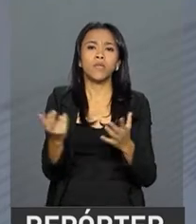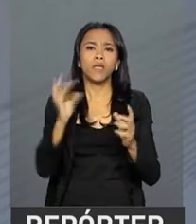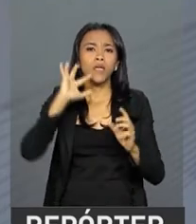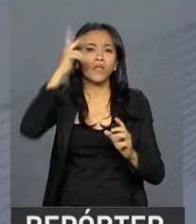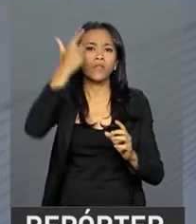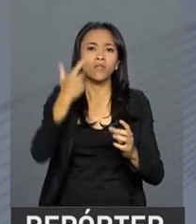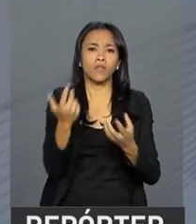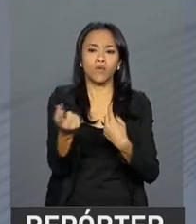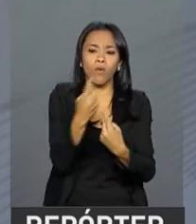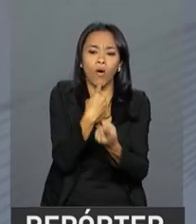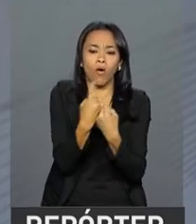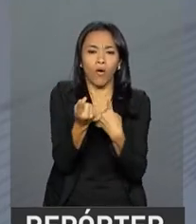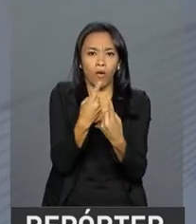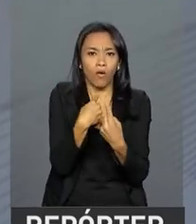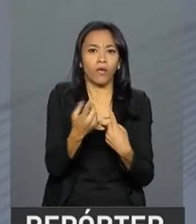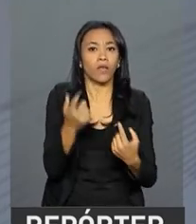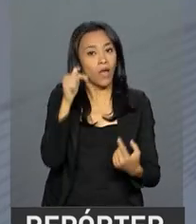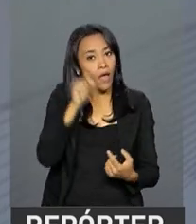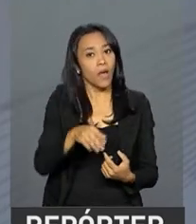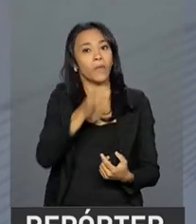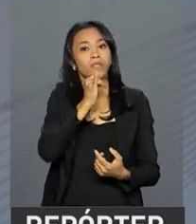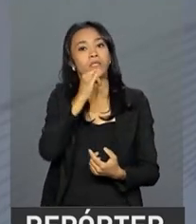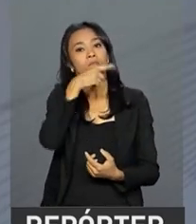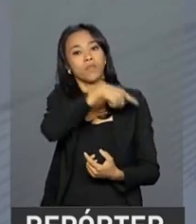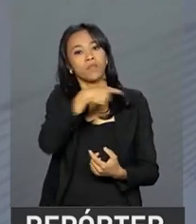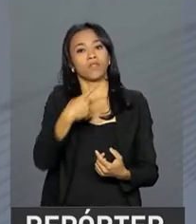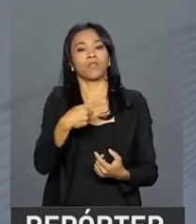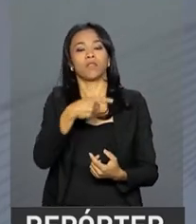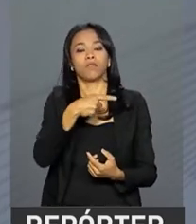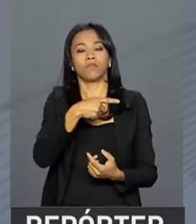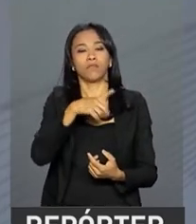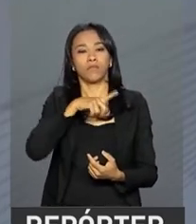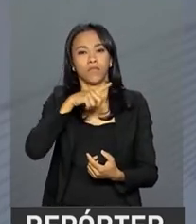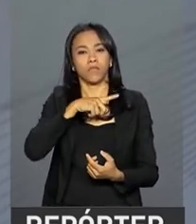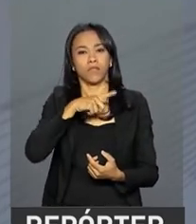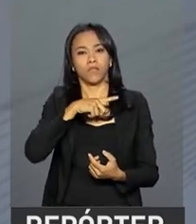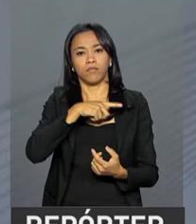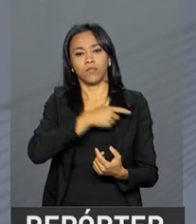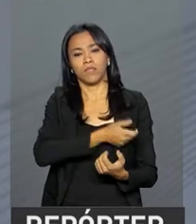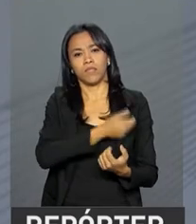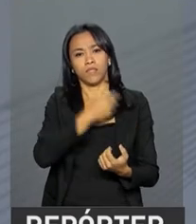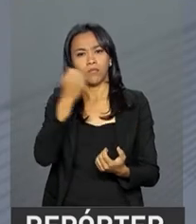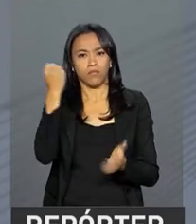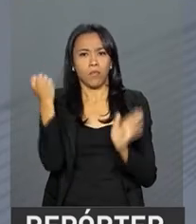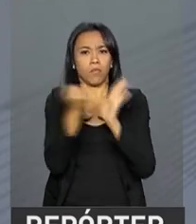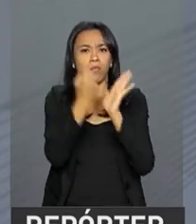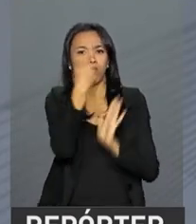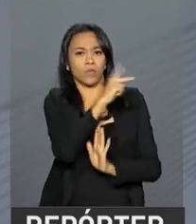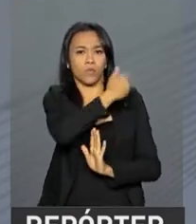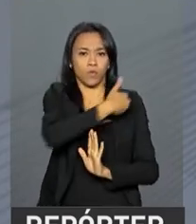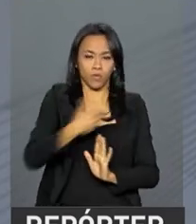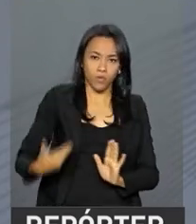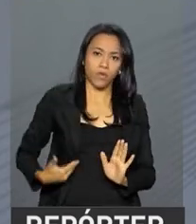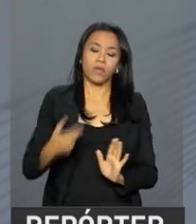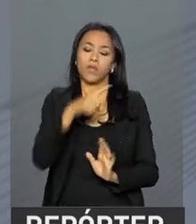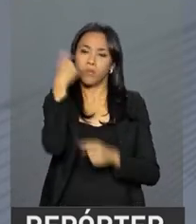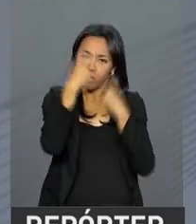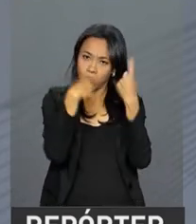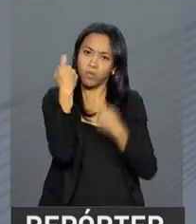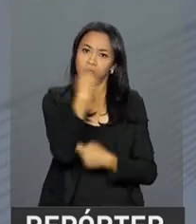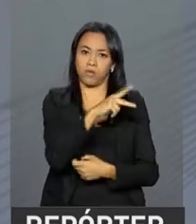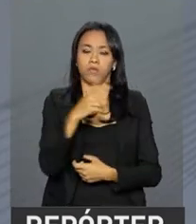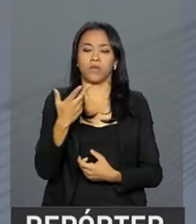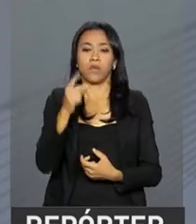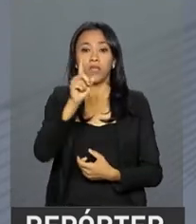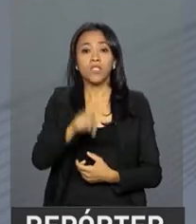Esse é um exemplo, presidente, daquilo que o senhor tem colocado como um norte do seu governo e também para a sua intervenção e preocupação pessoal, a